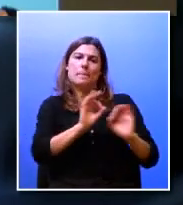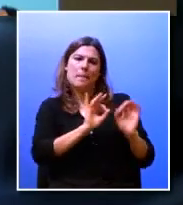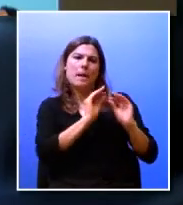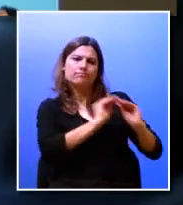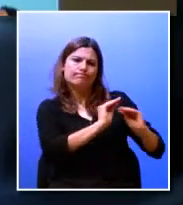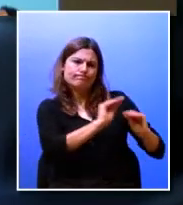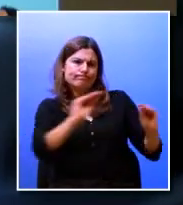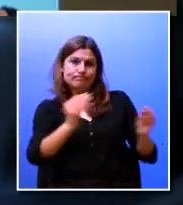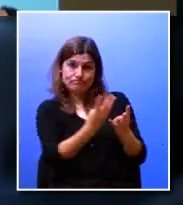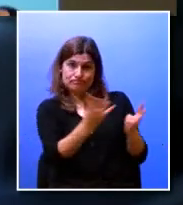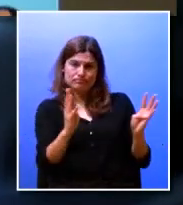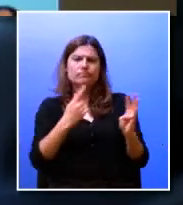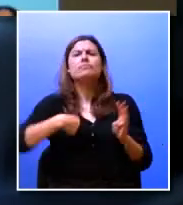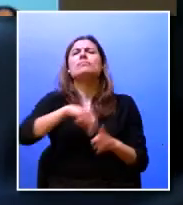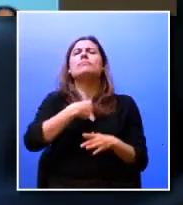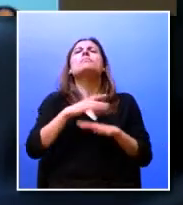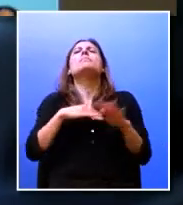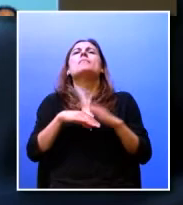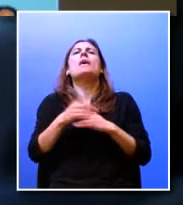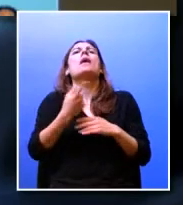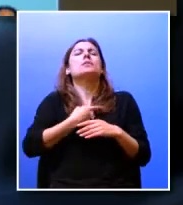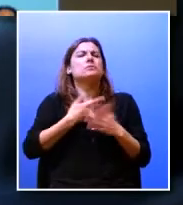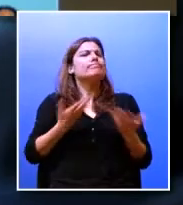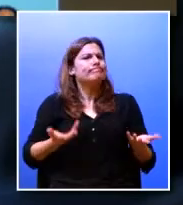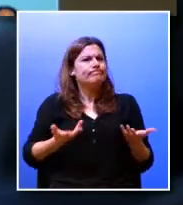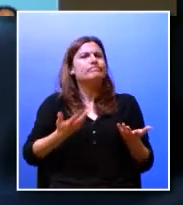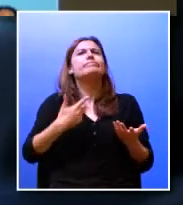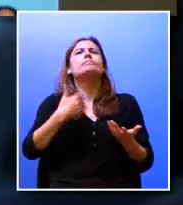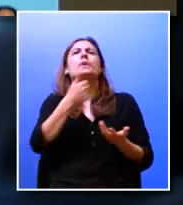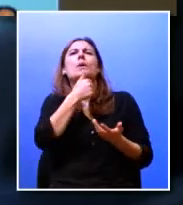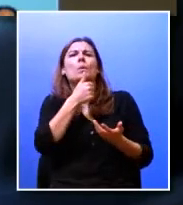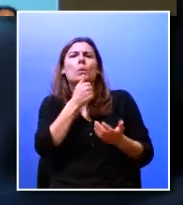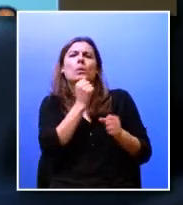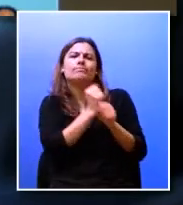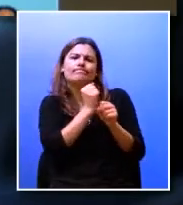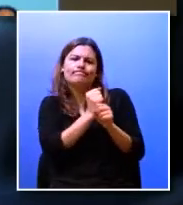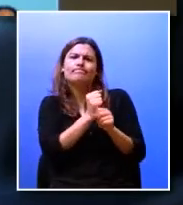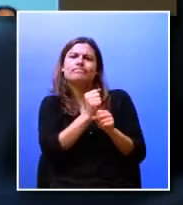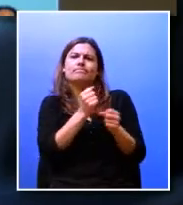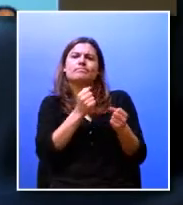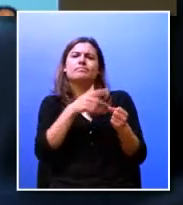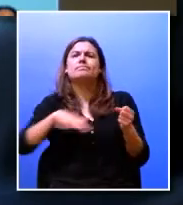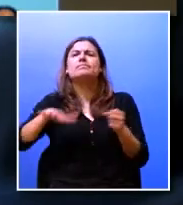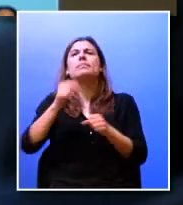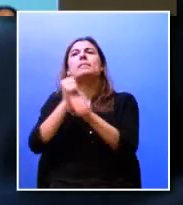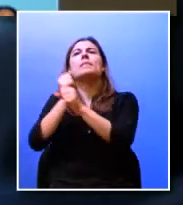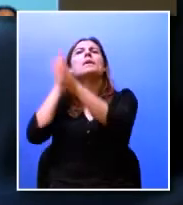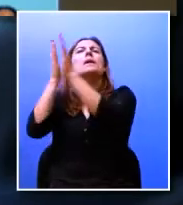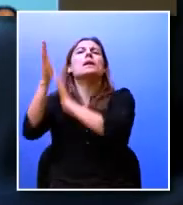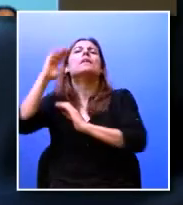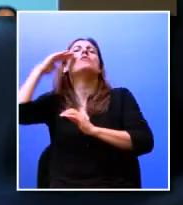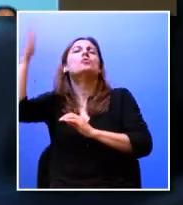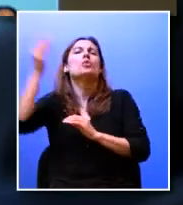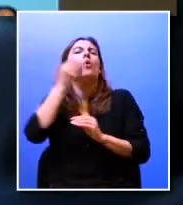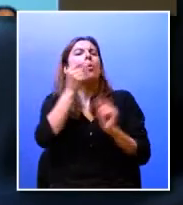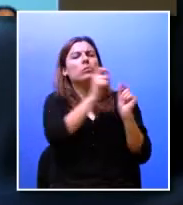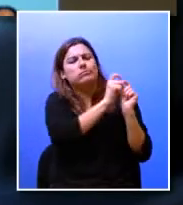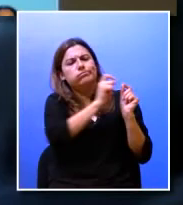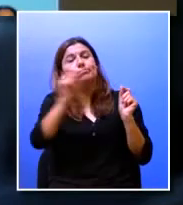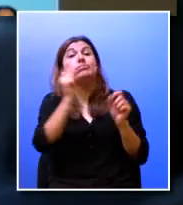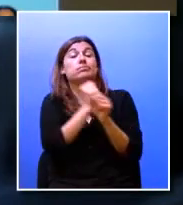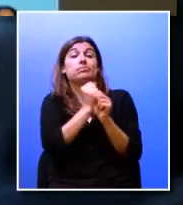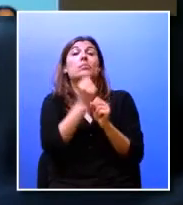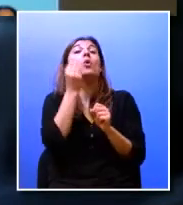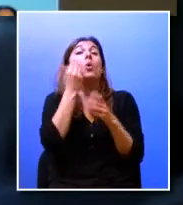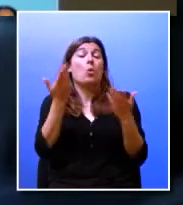fazemos ou como é que nós entendemos que podemos trabalhar esta empregabilidade e fazemos-lo como? Fazemos-lo na Universidade